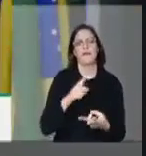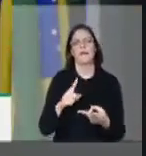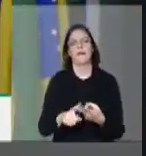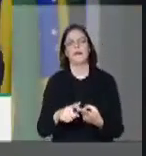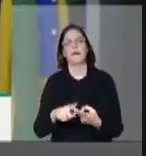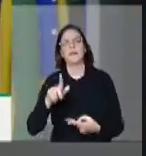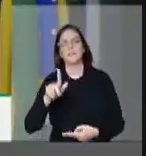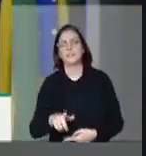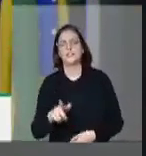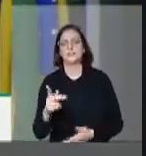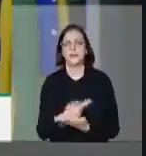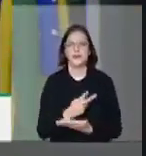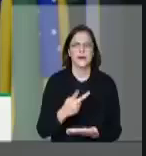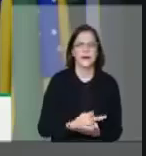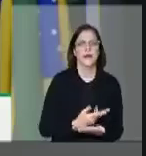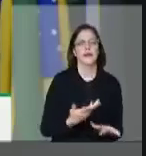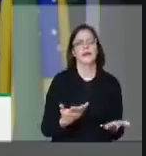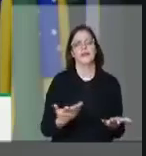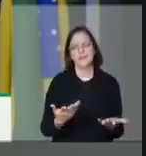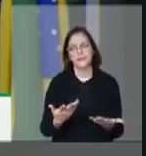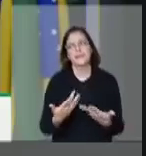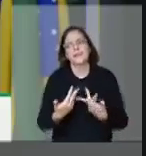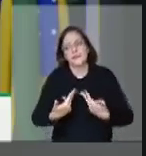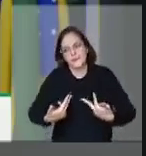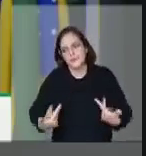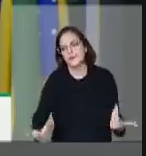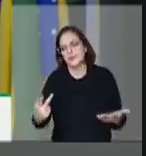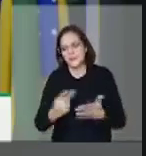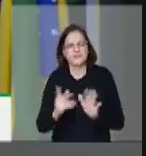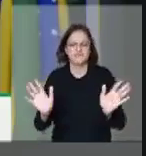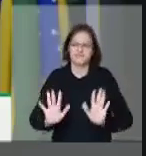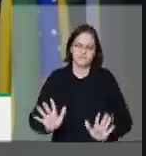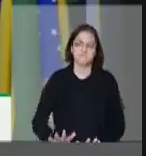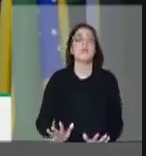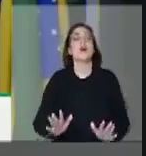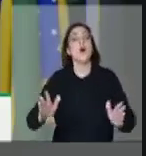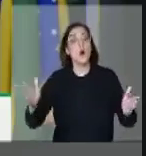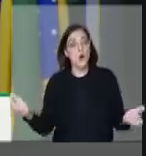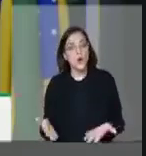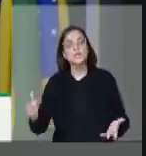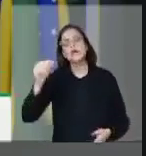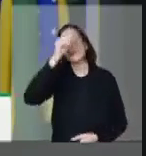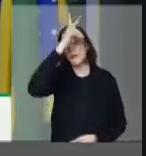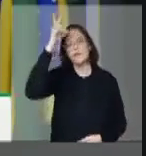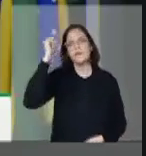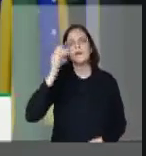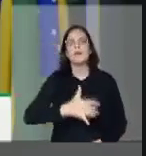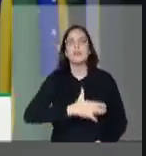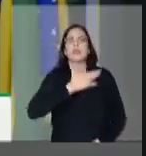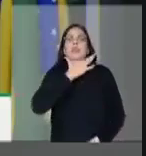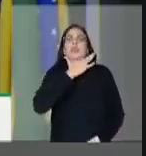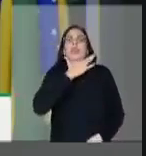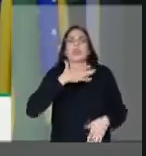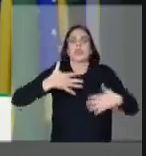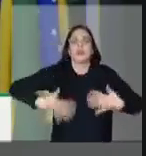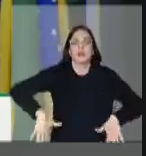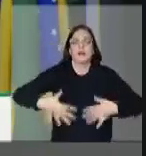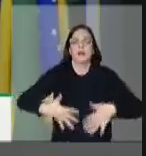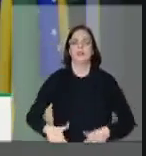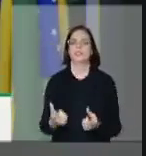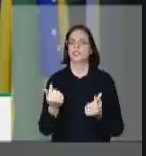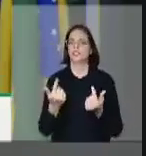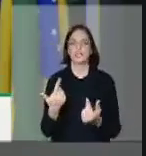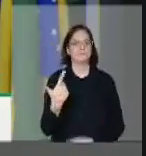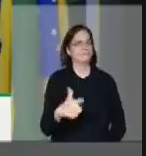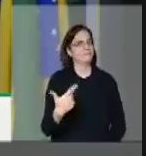gestão pública, mas não importa, hoje a prefeitura está de pernas quebradas e de mãos